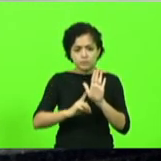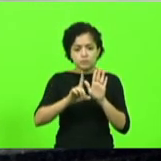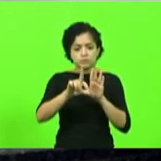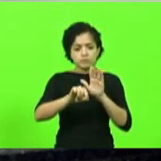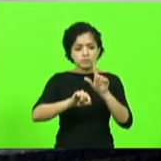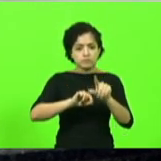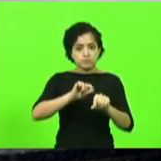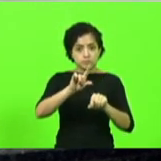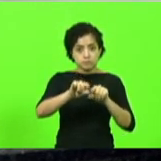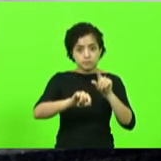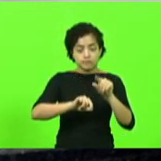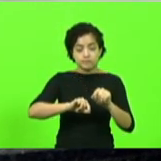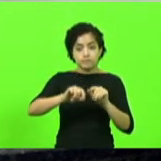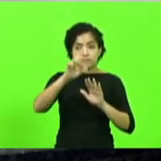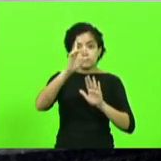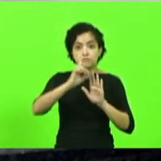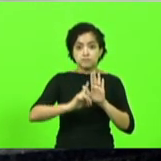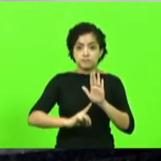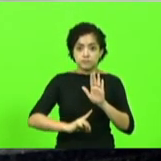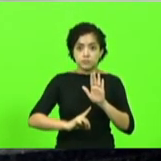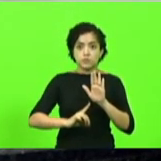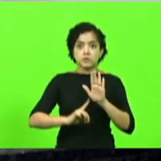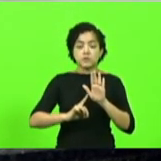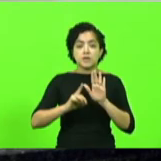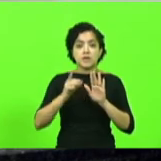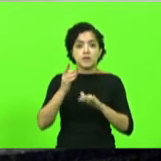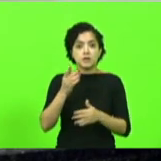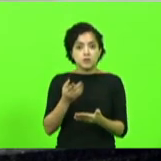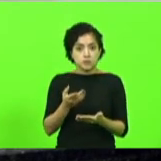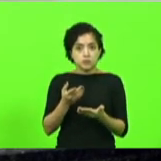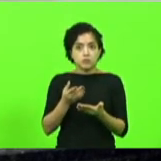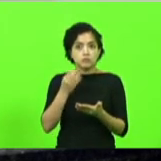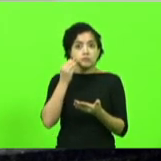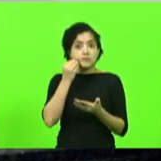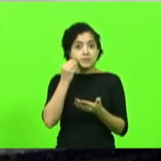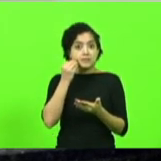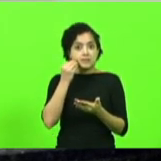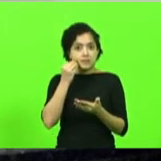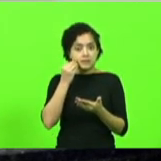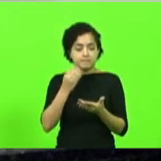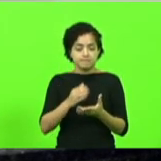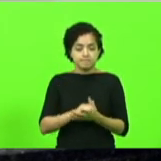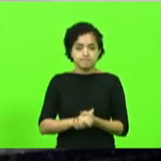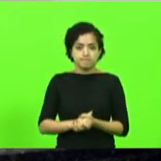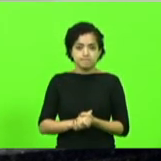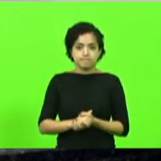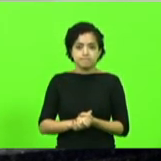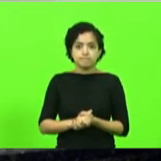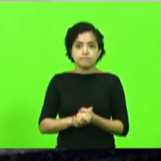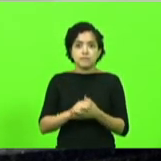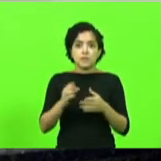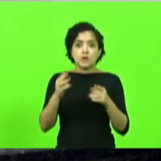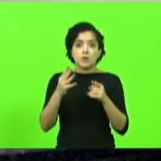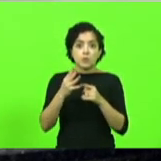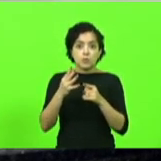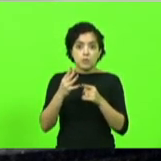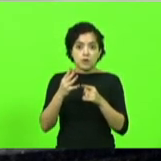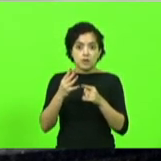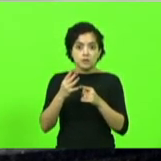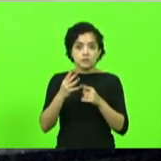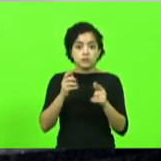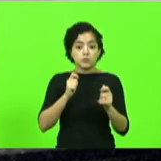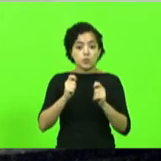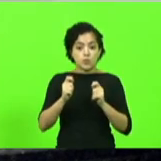e direito de tentar do portador de câncer. Quarto, controle